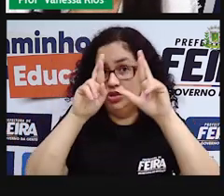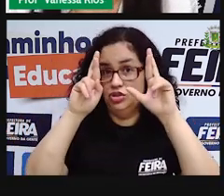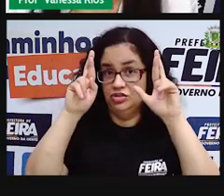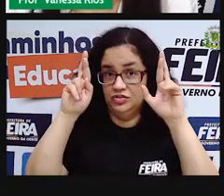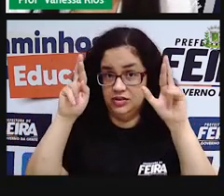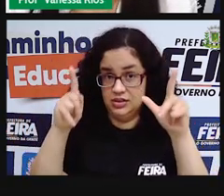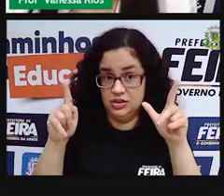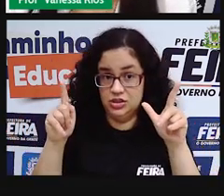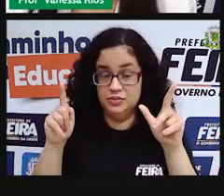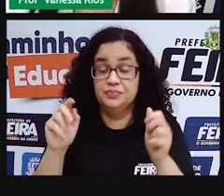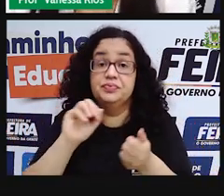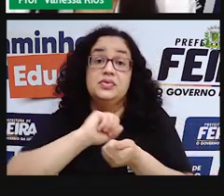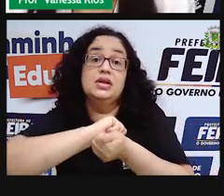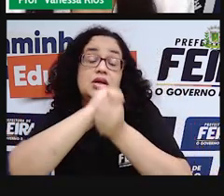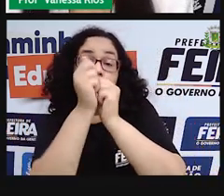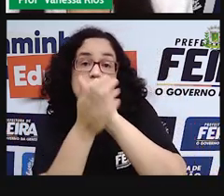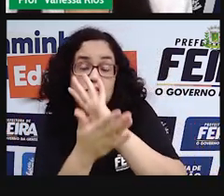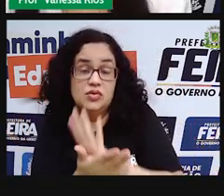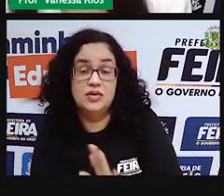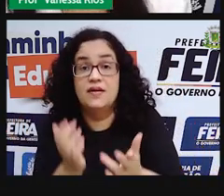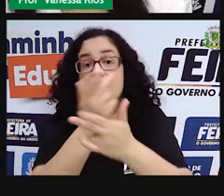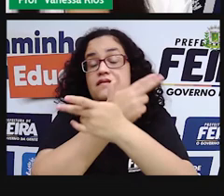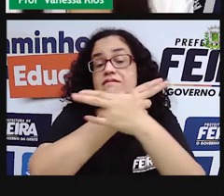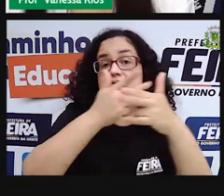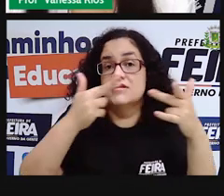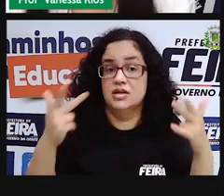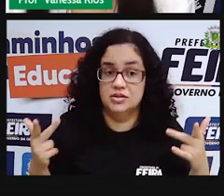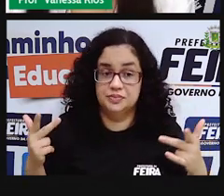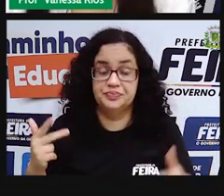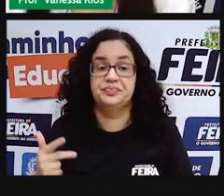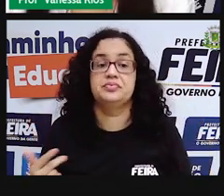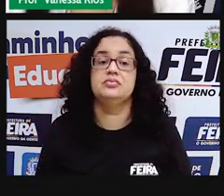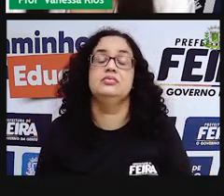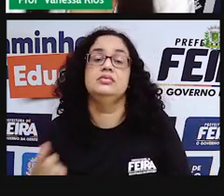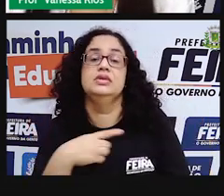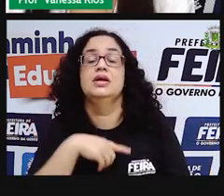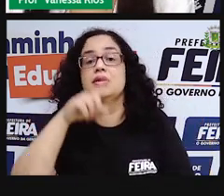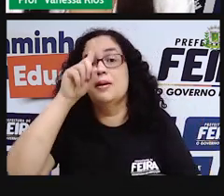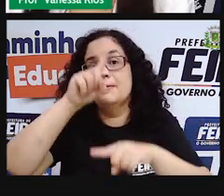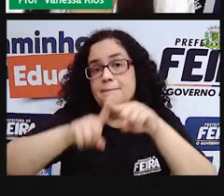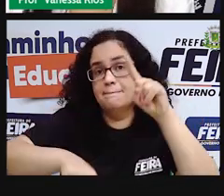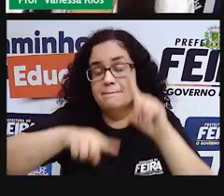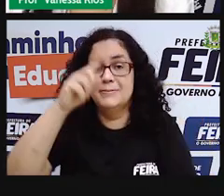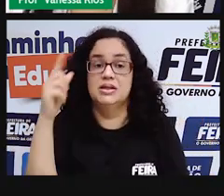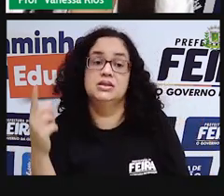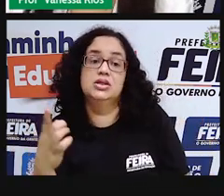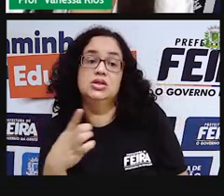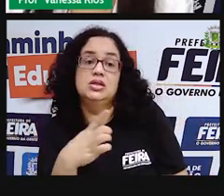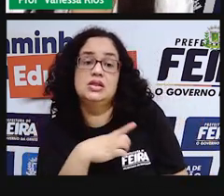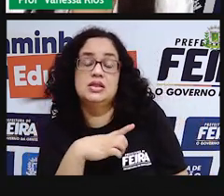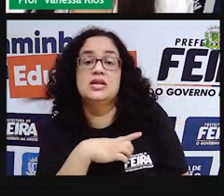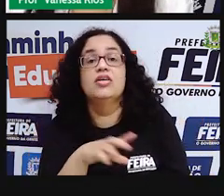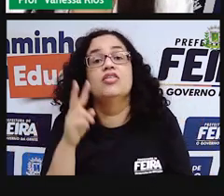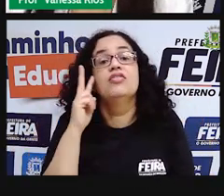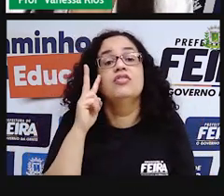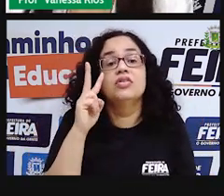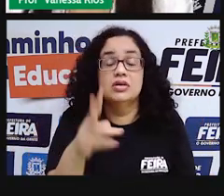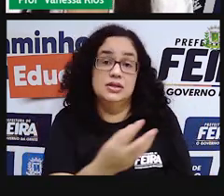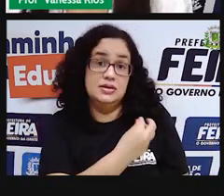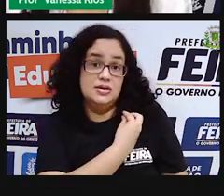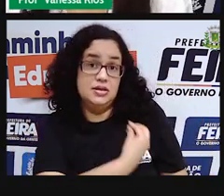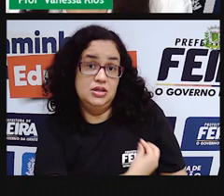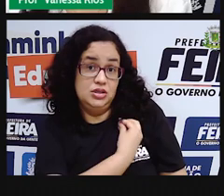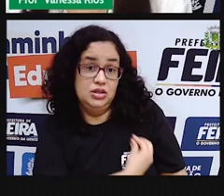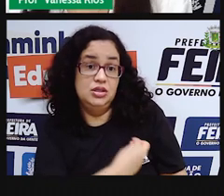se adaptam aí às diversas utilidades que cada material tem. E vimos que eles estão presentes em nosso